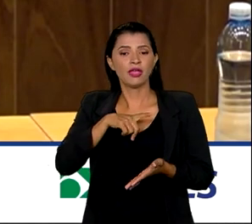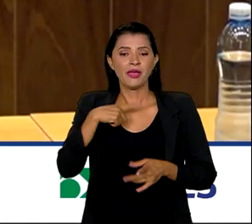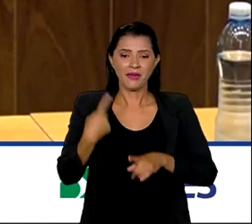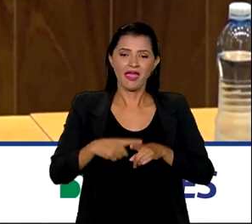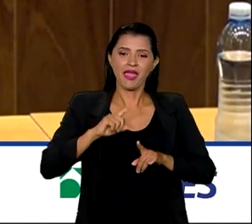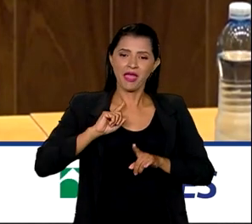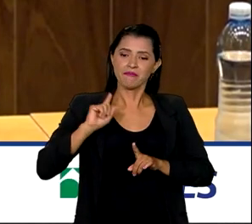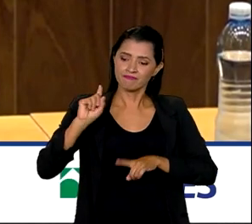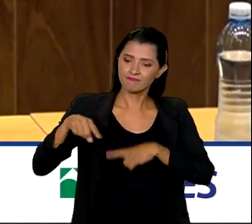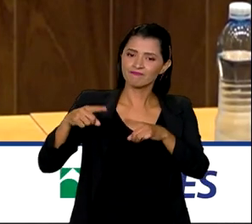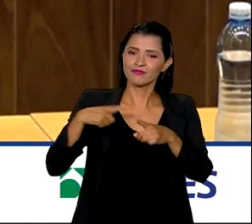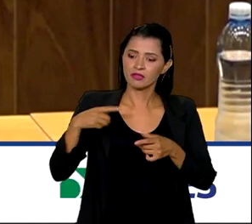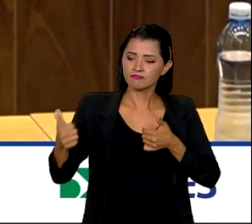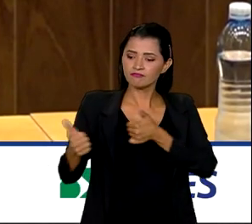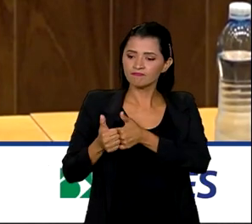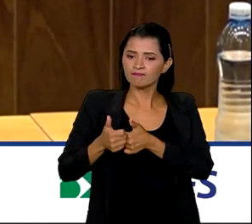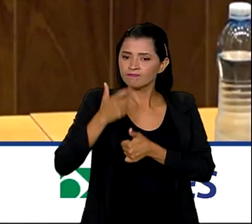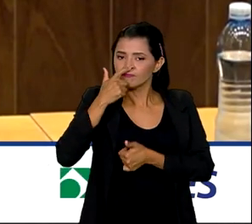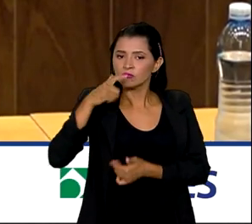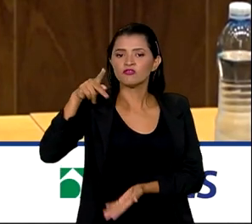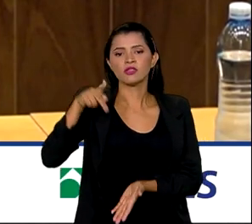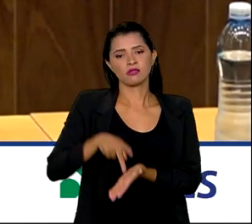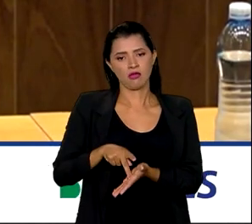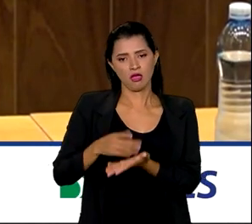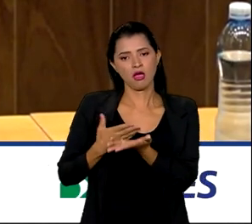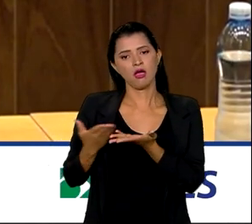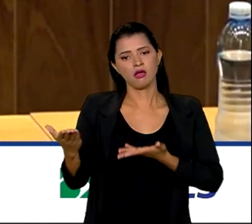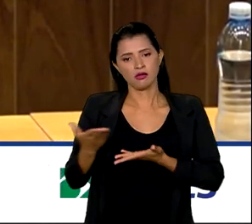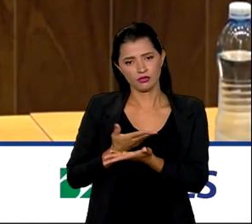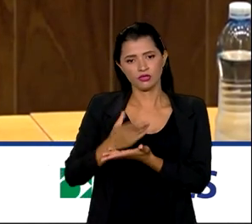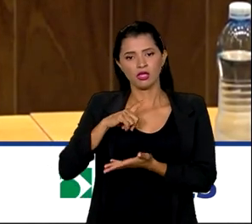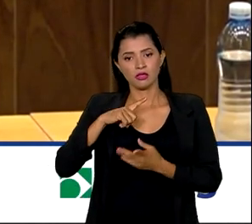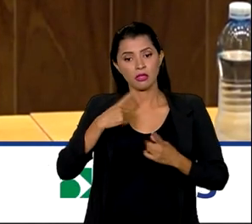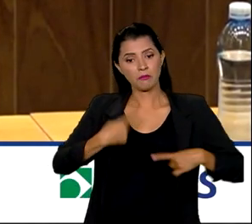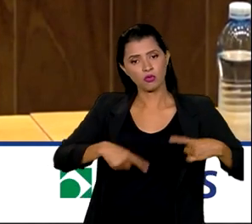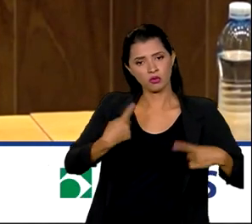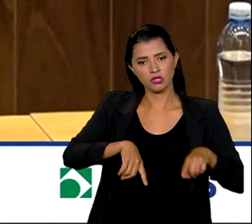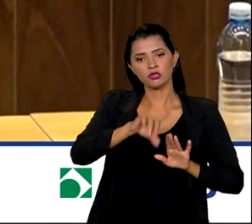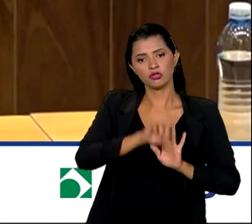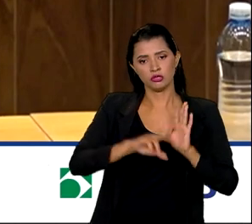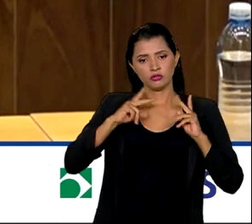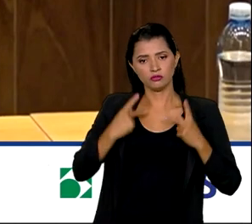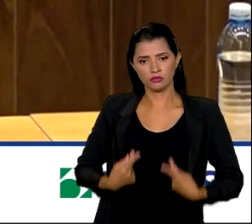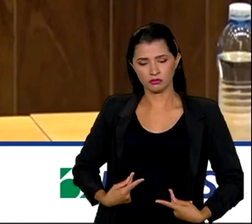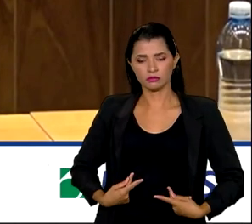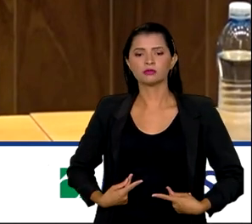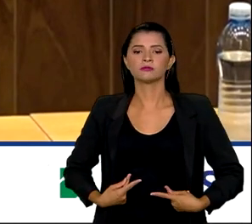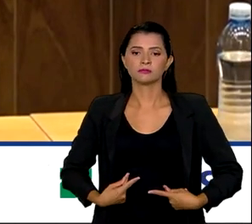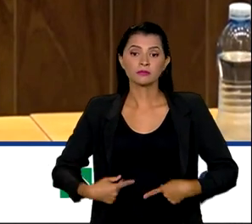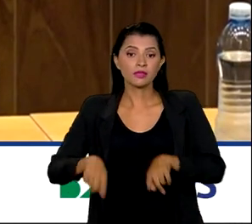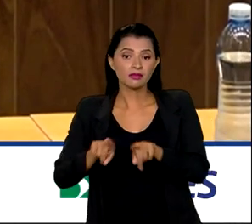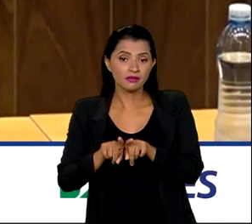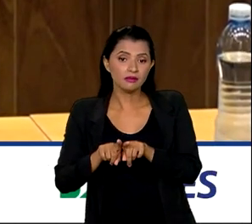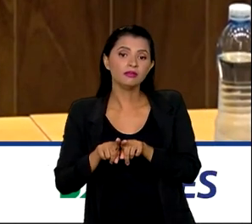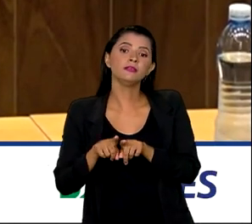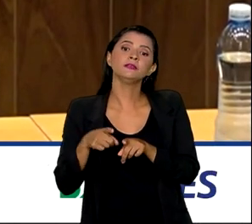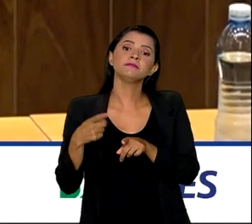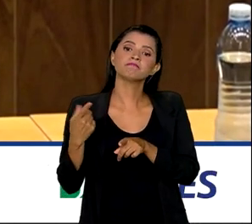possibilidade de fazer a aproximação concreta entre a política de direitos humanos e